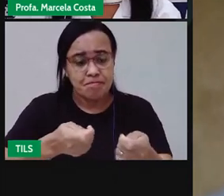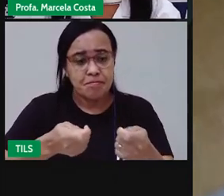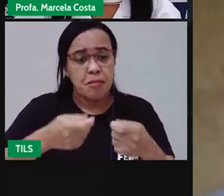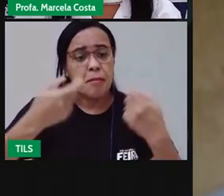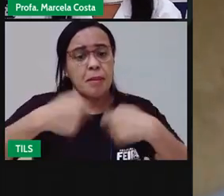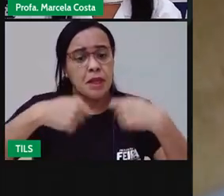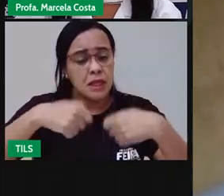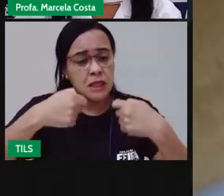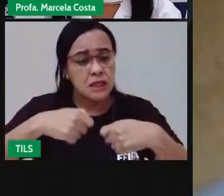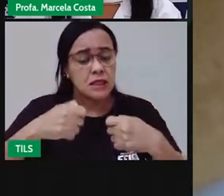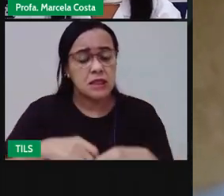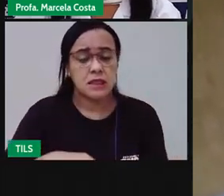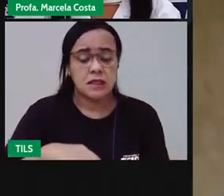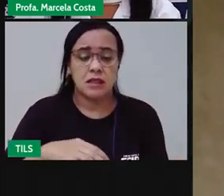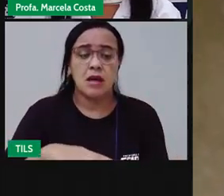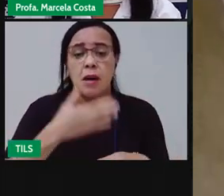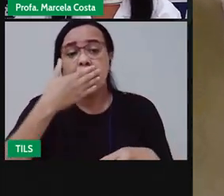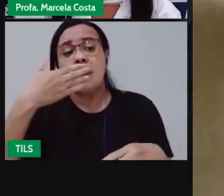tapetes que tenham,